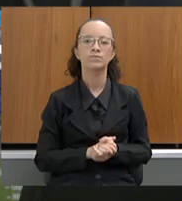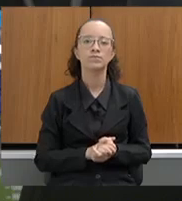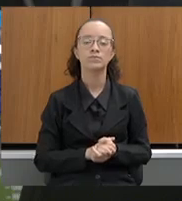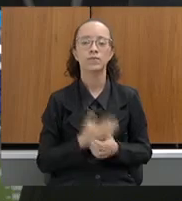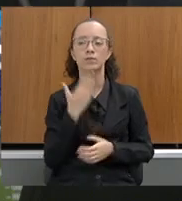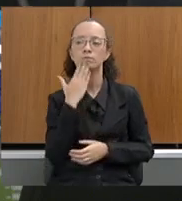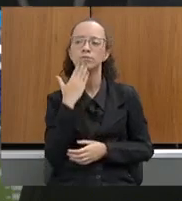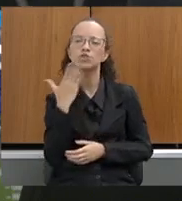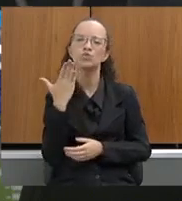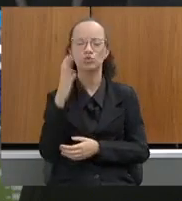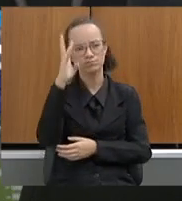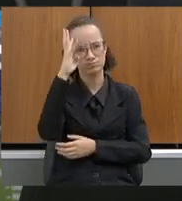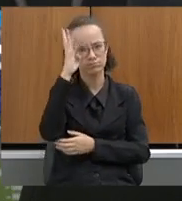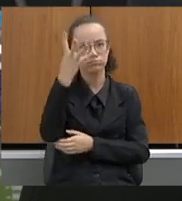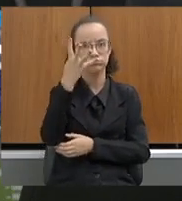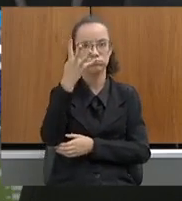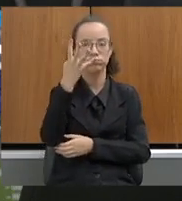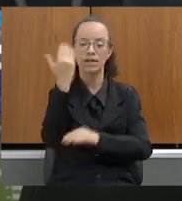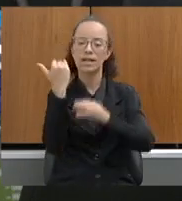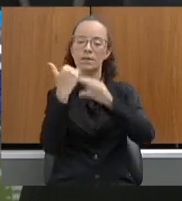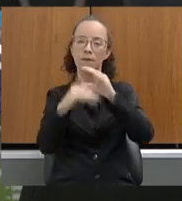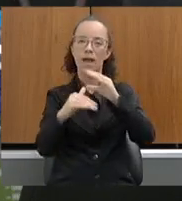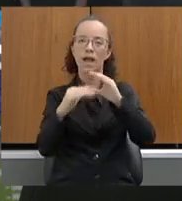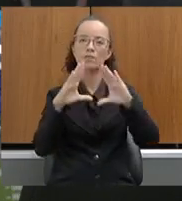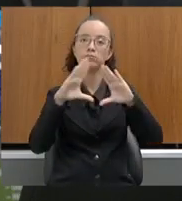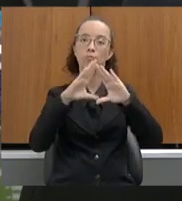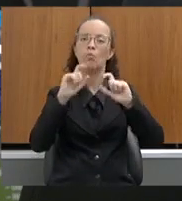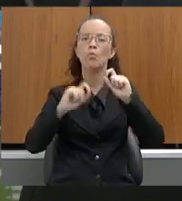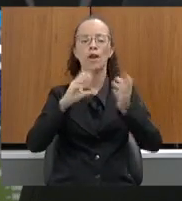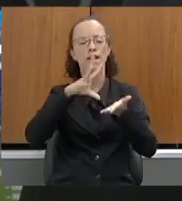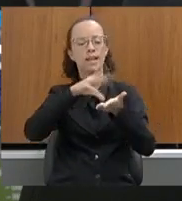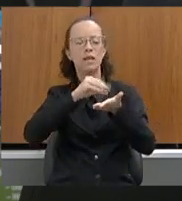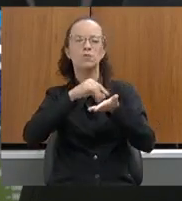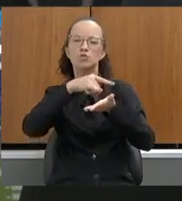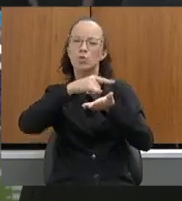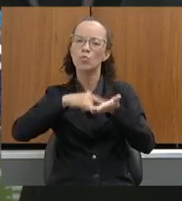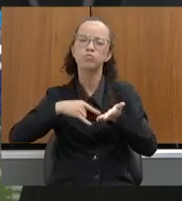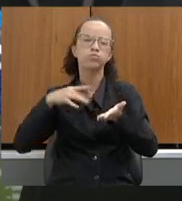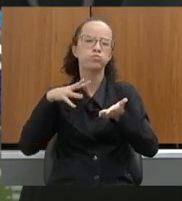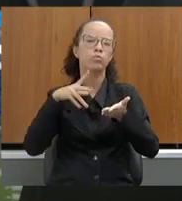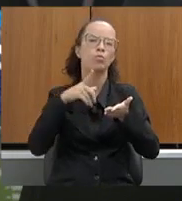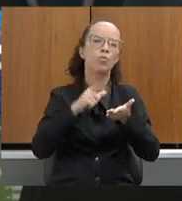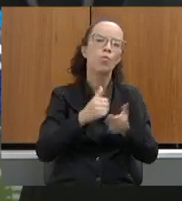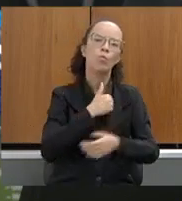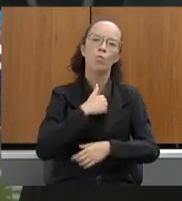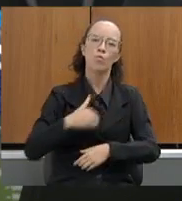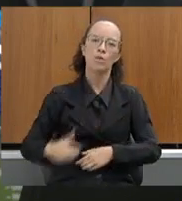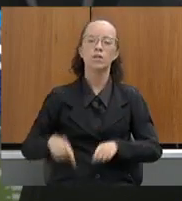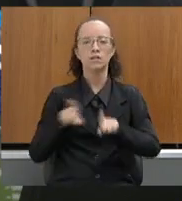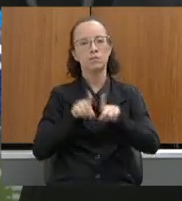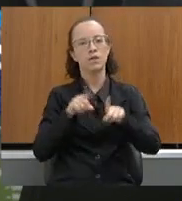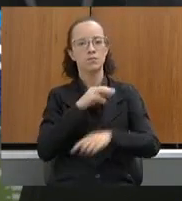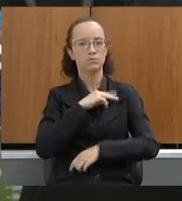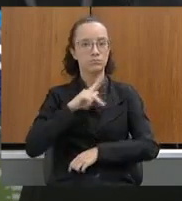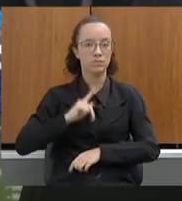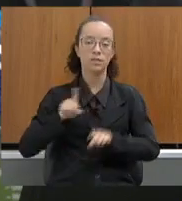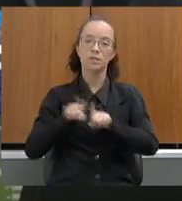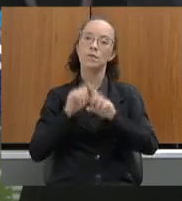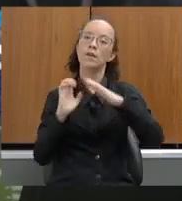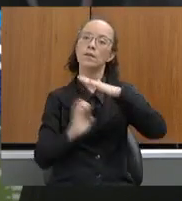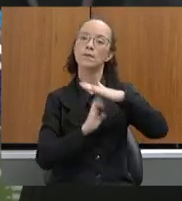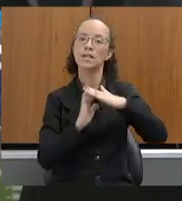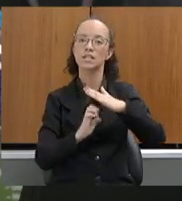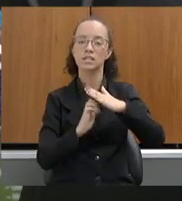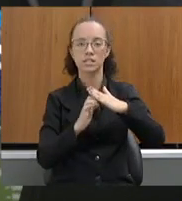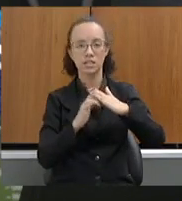Pedindo de providência para que encaminhe a Assembleia Legislativa, cópia de todos os termos de compromisso firmado entre o Governo do Estado, o Ministério Público Estadual e empresas que descumpriram o